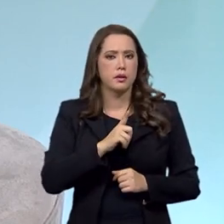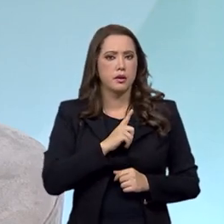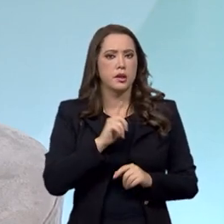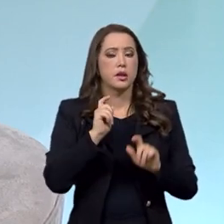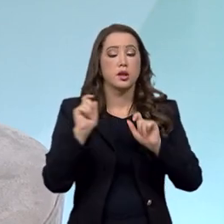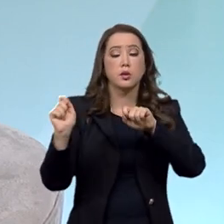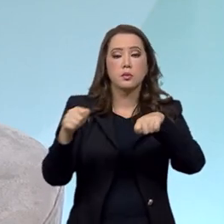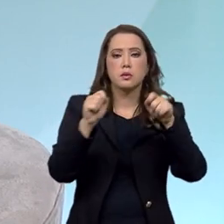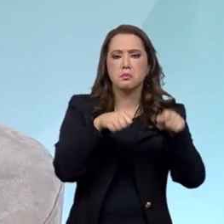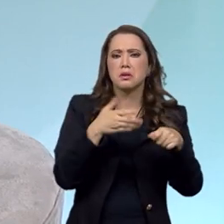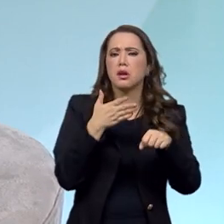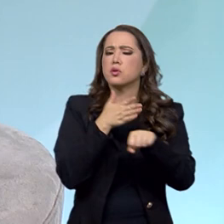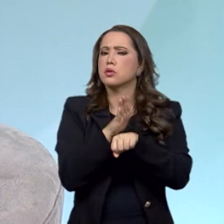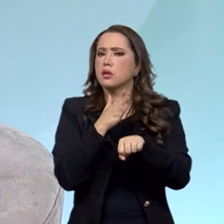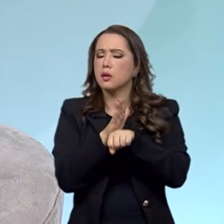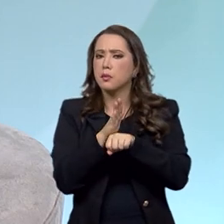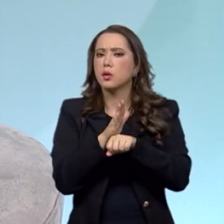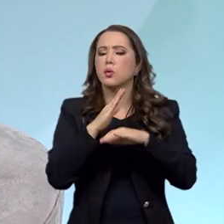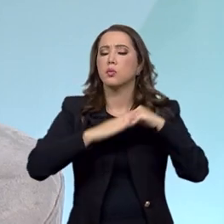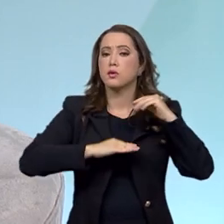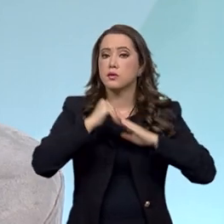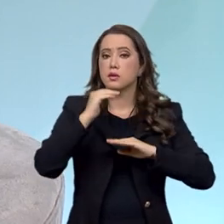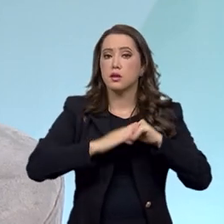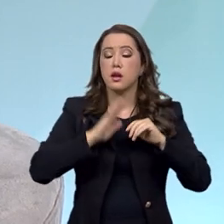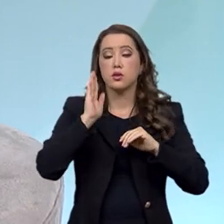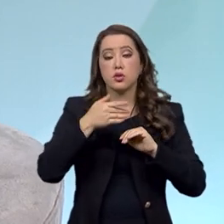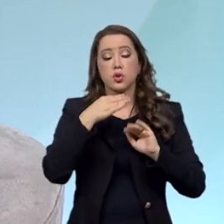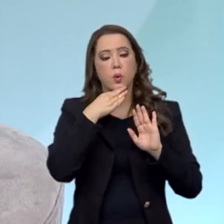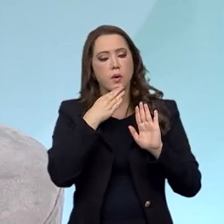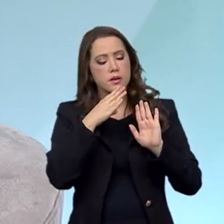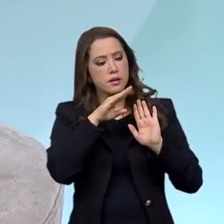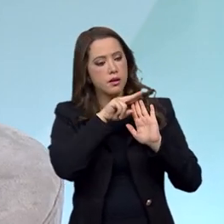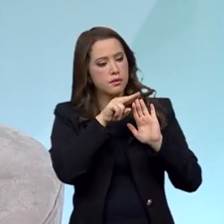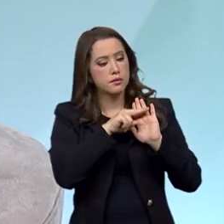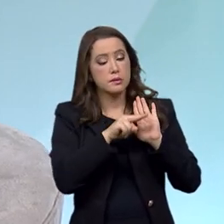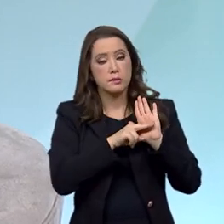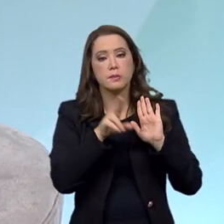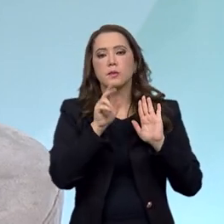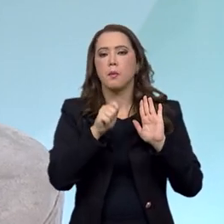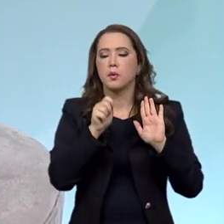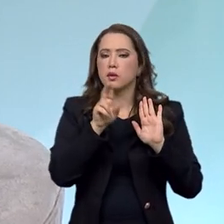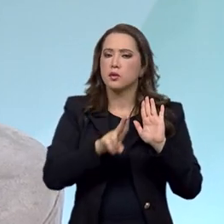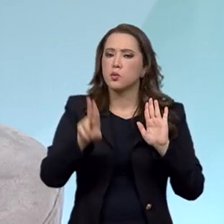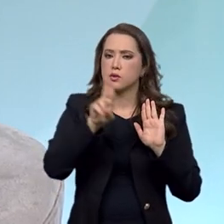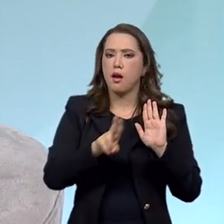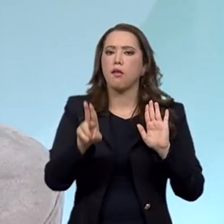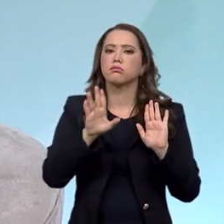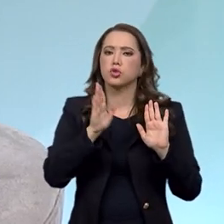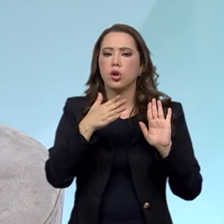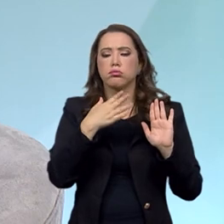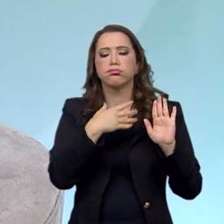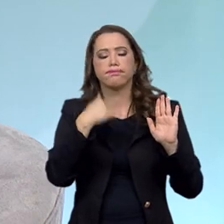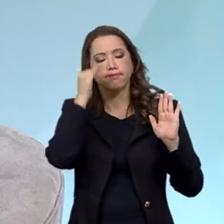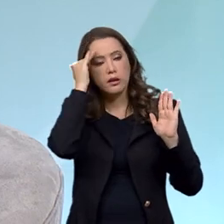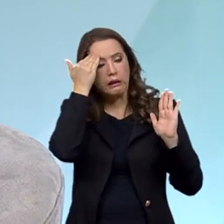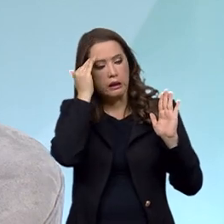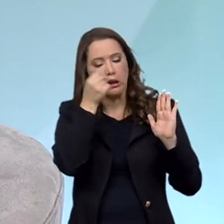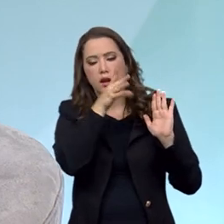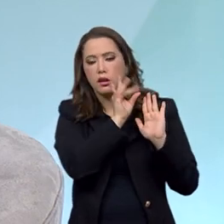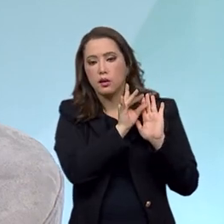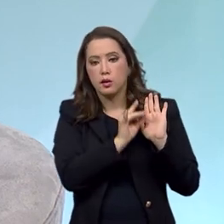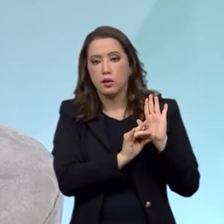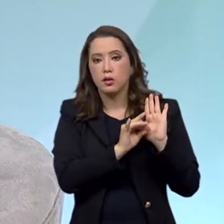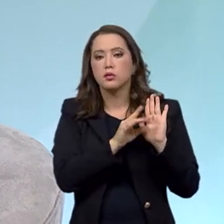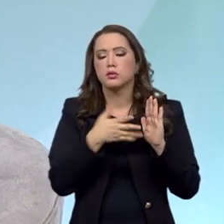capacitação, teríamos profissionais que já conheceriam as regras, poderiam aplicá-las sem prejudicar as pessoas com deficiência,